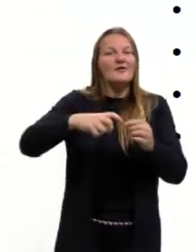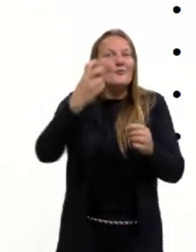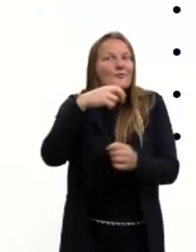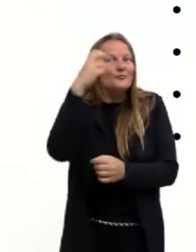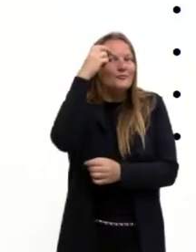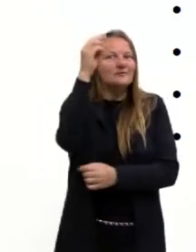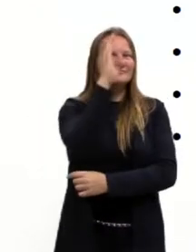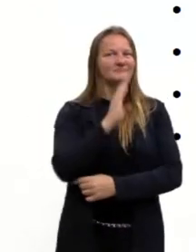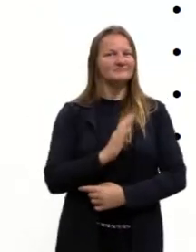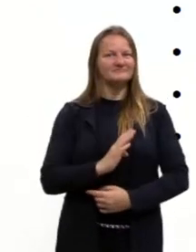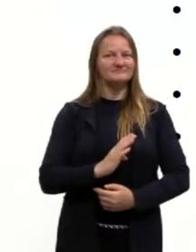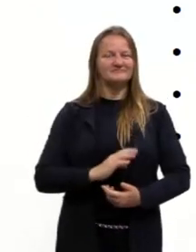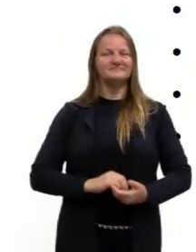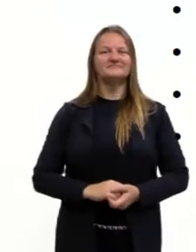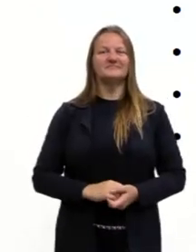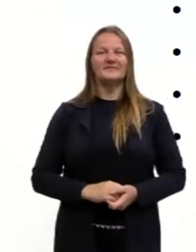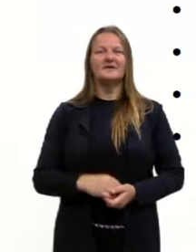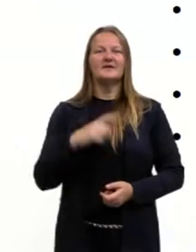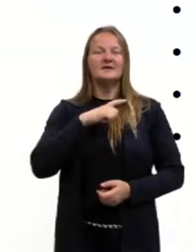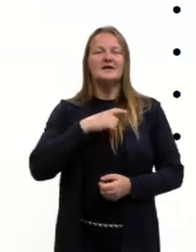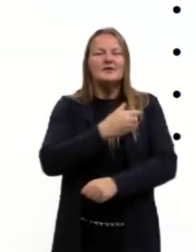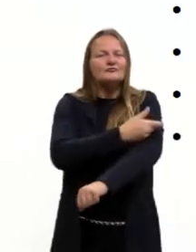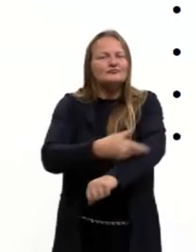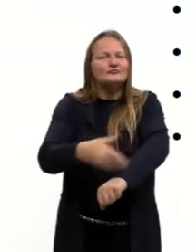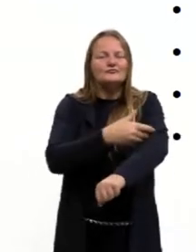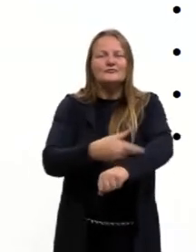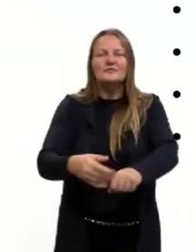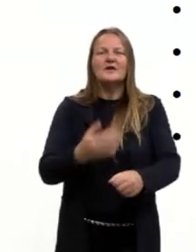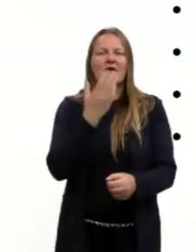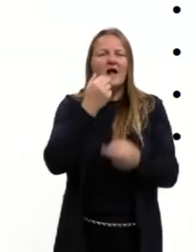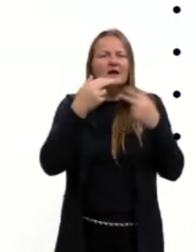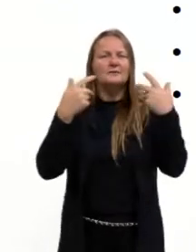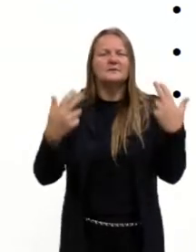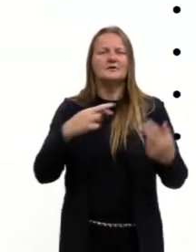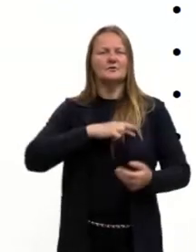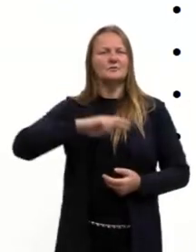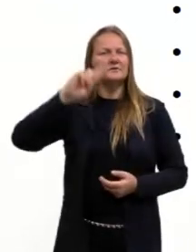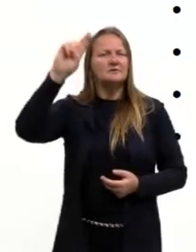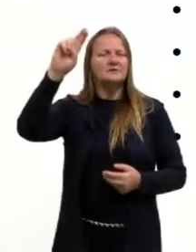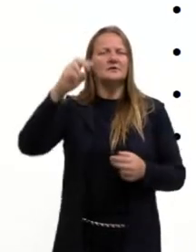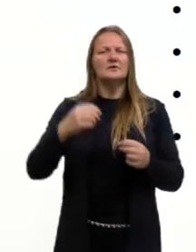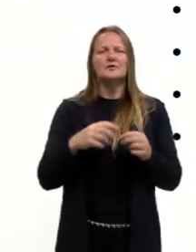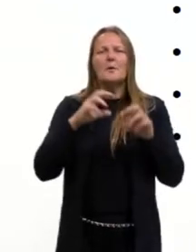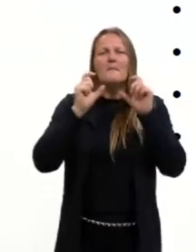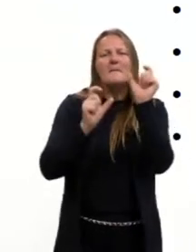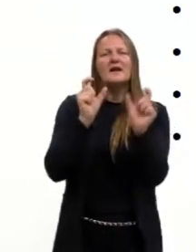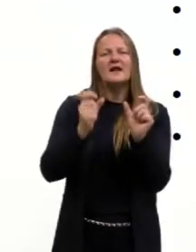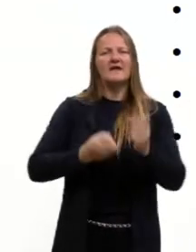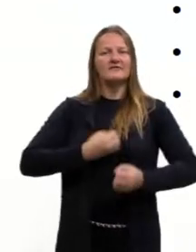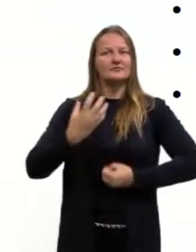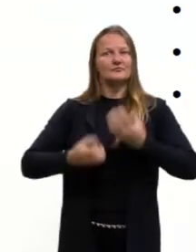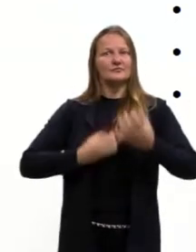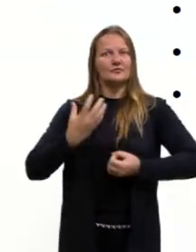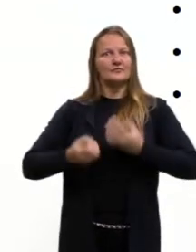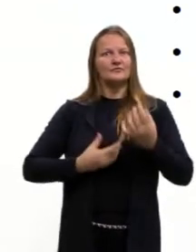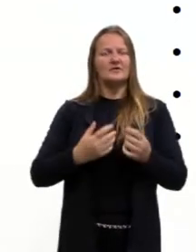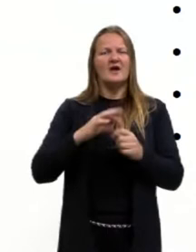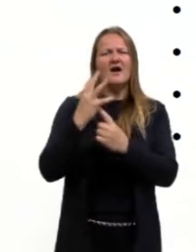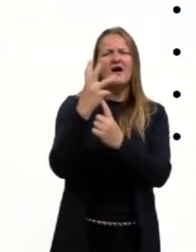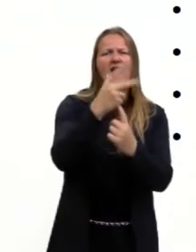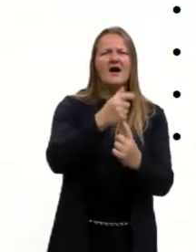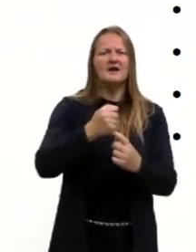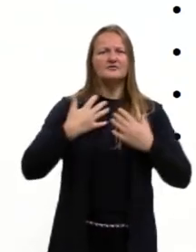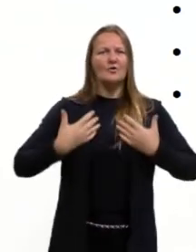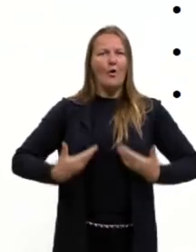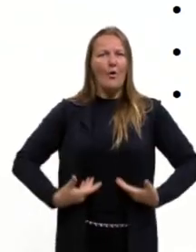brasileira. Então, está nos nossos costumes, está na nossa religiosidade, palavras, expressões, na arte, nas